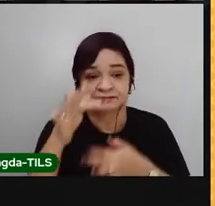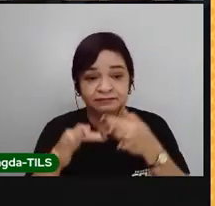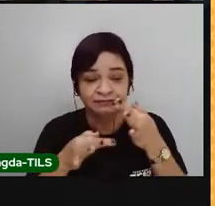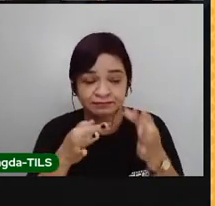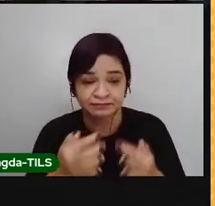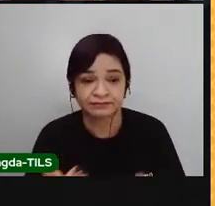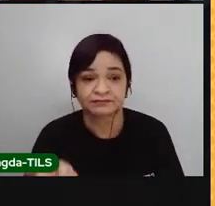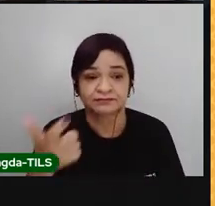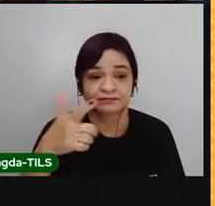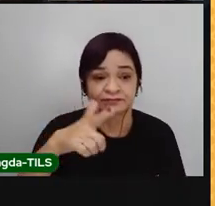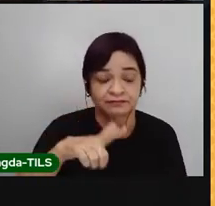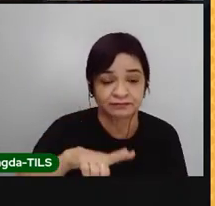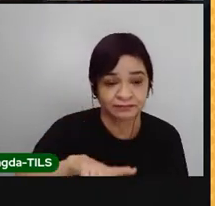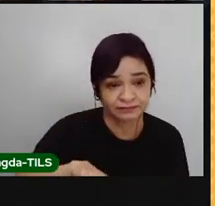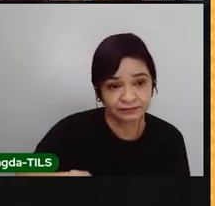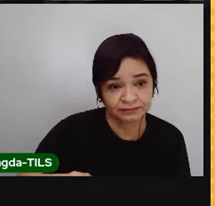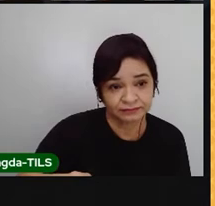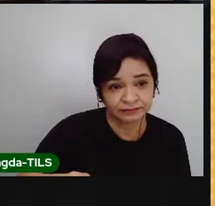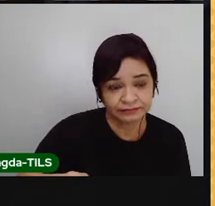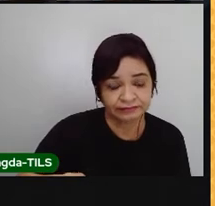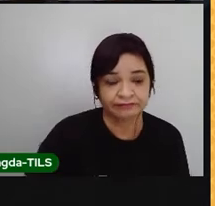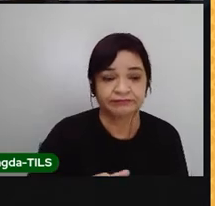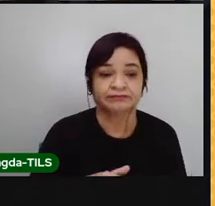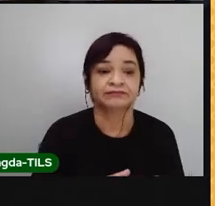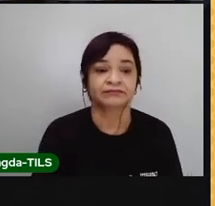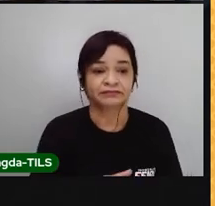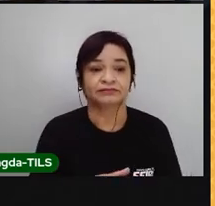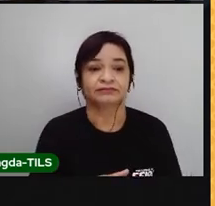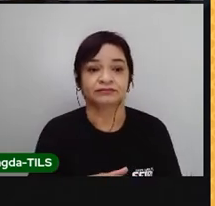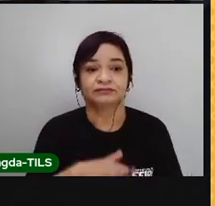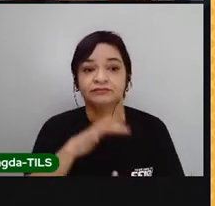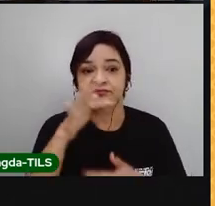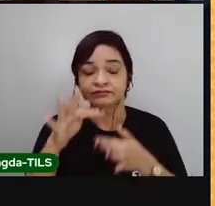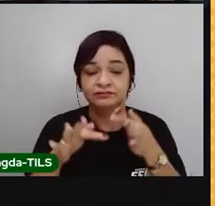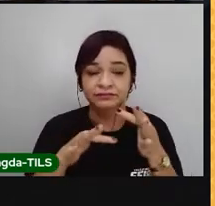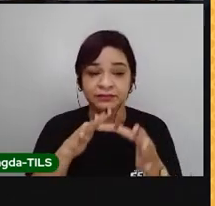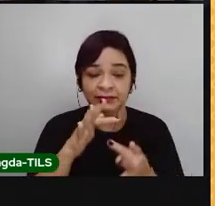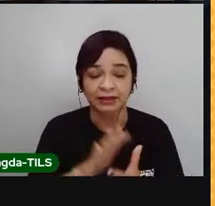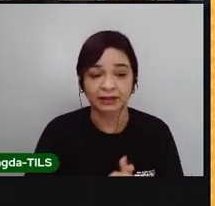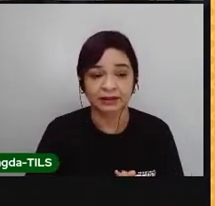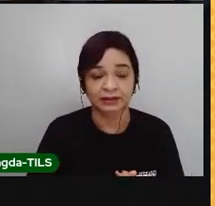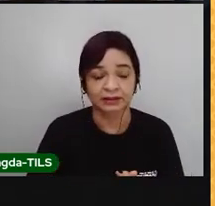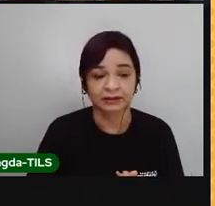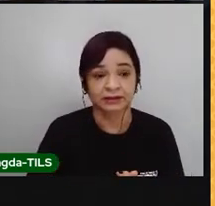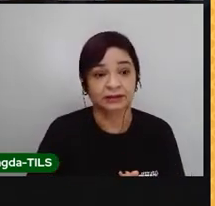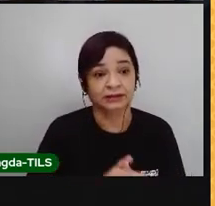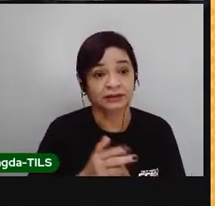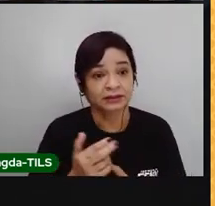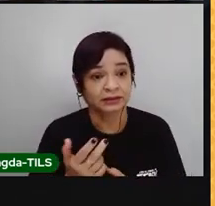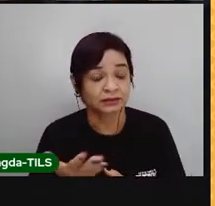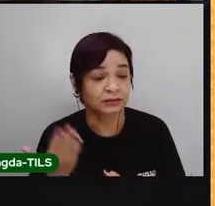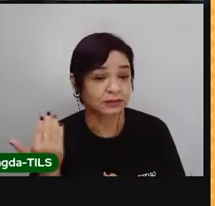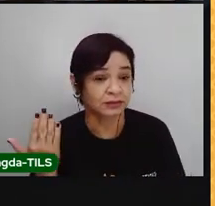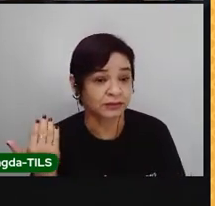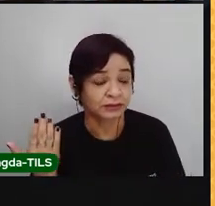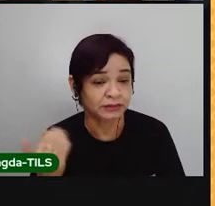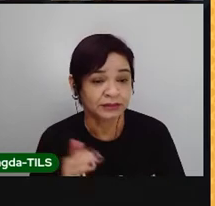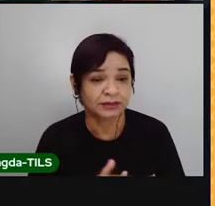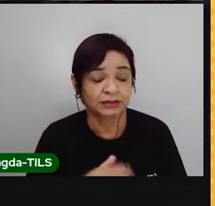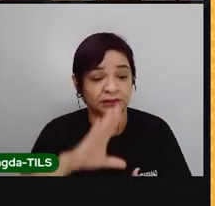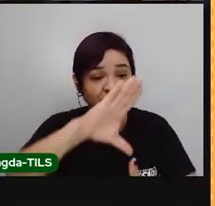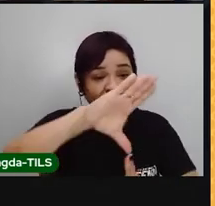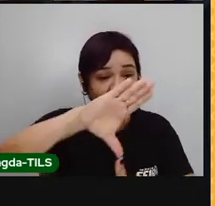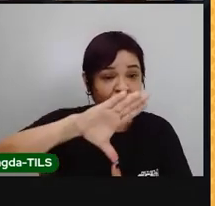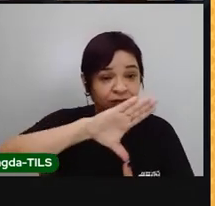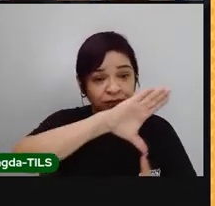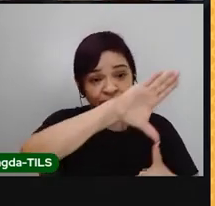equinócio. Dessa vez, equinócio de primavera. Então, igual lá no dia 21 de março, a gente vai ter os dois hemisférios